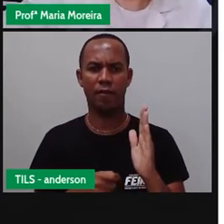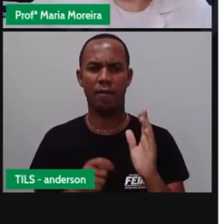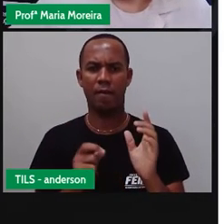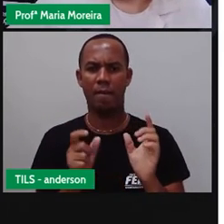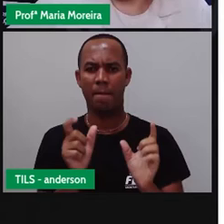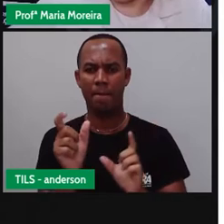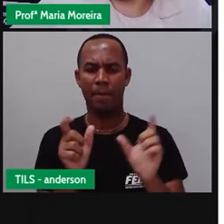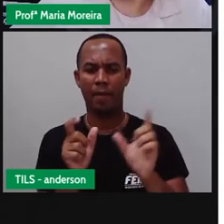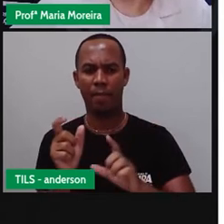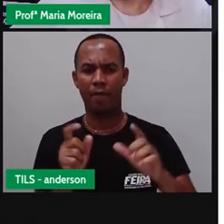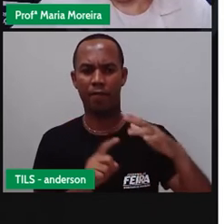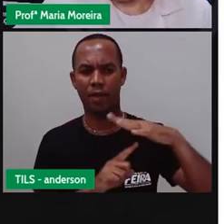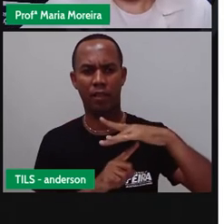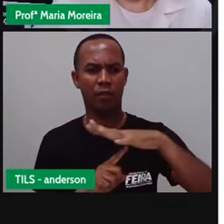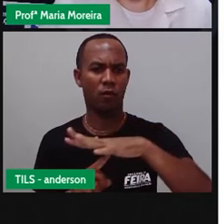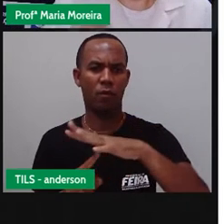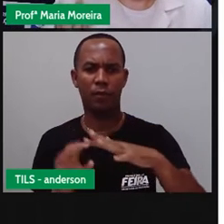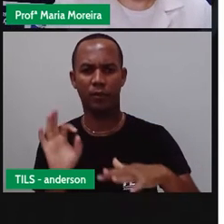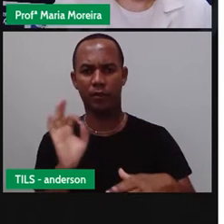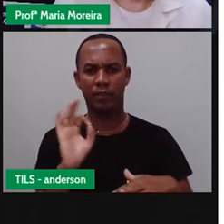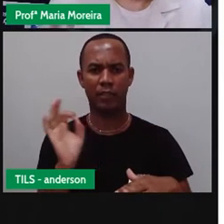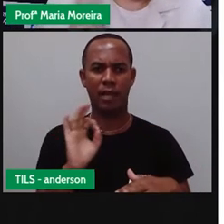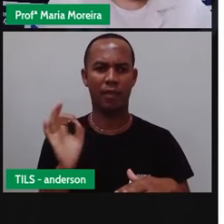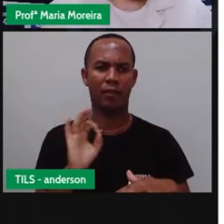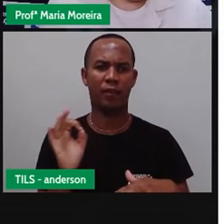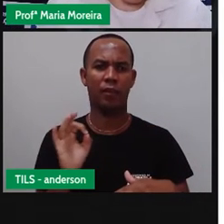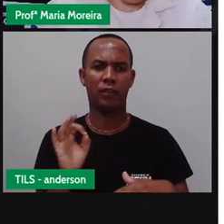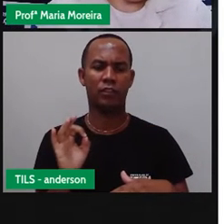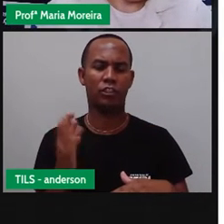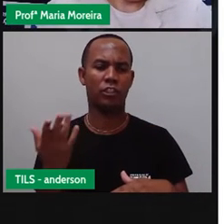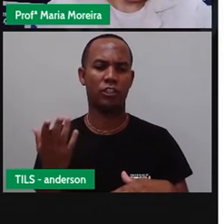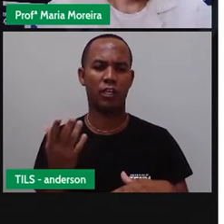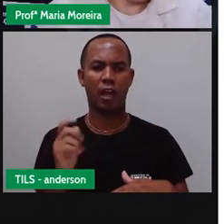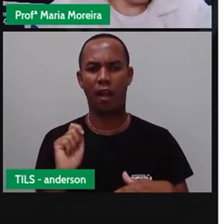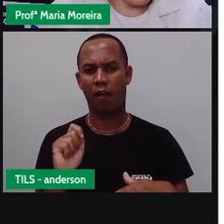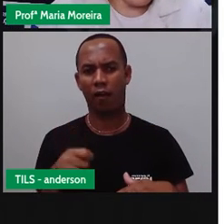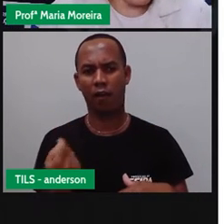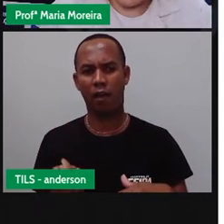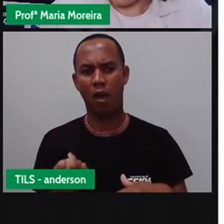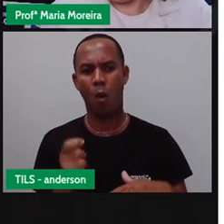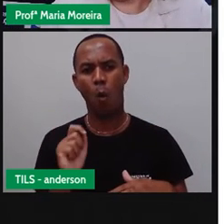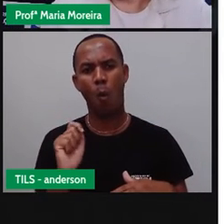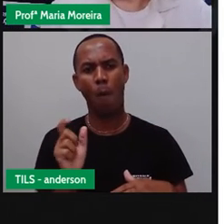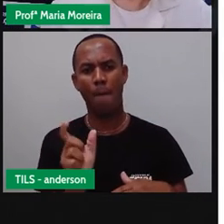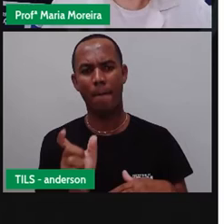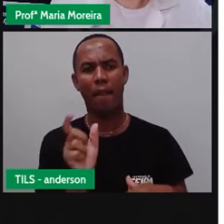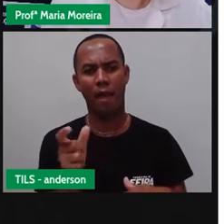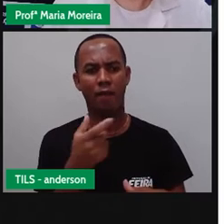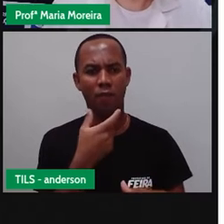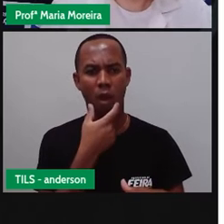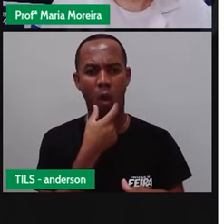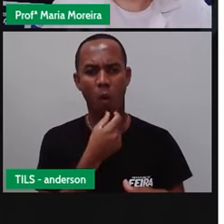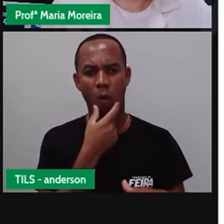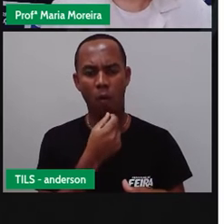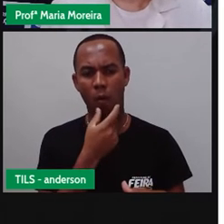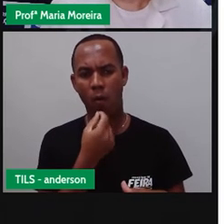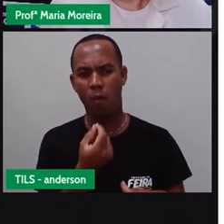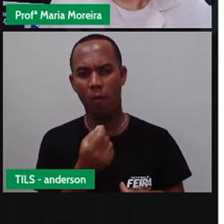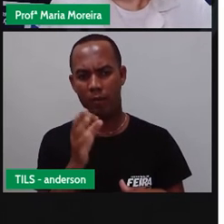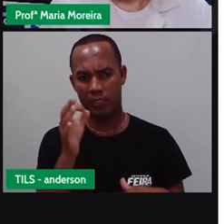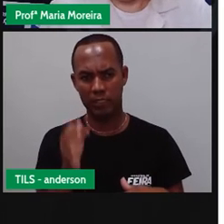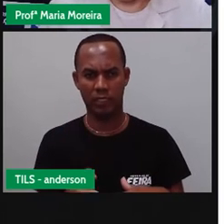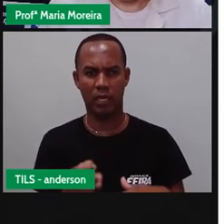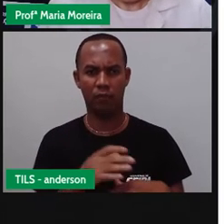a palavra vai estar certa? E a palavra homem, sem H, está certa? Harmonia, como aparece lá no texto.